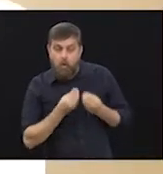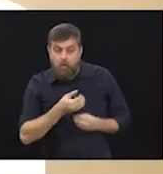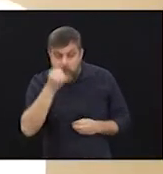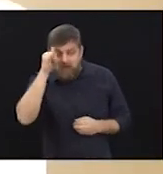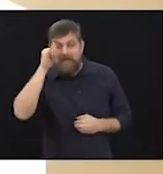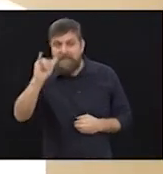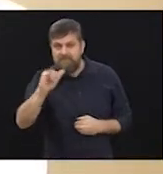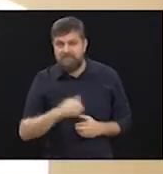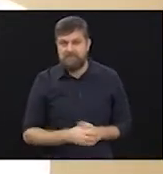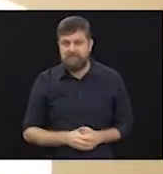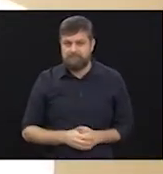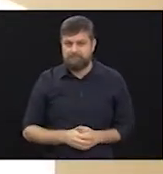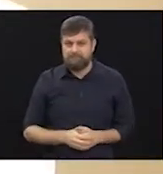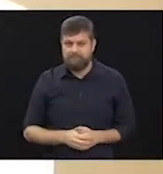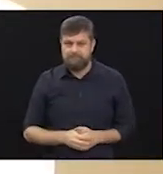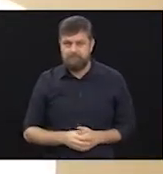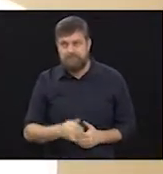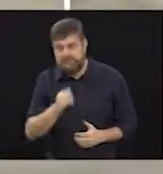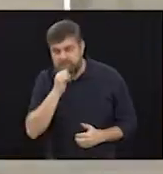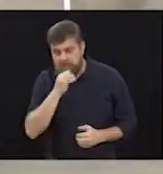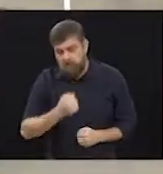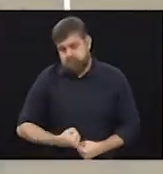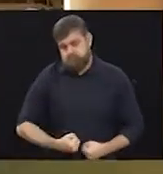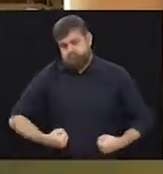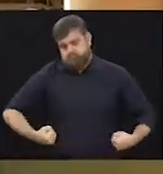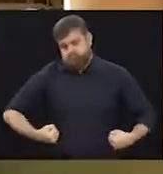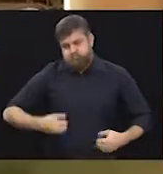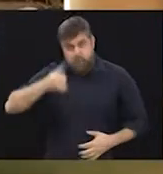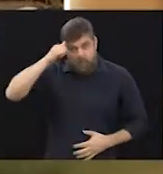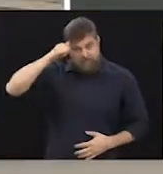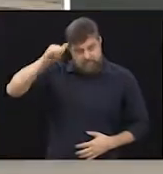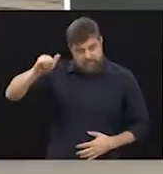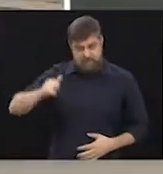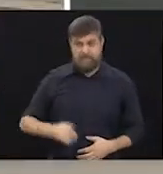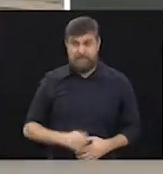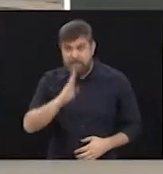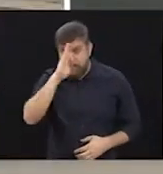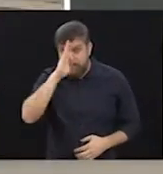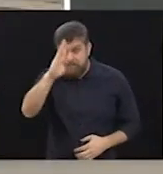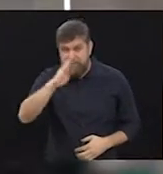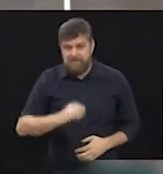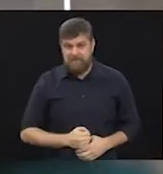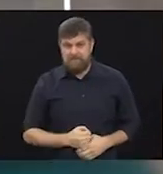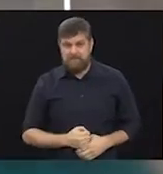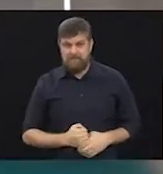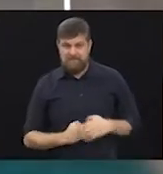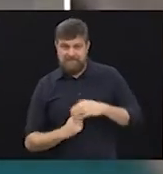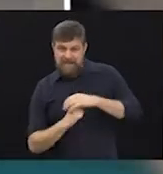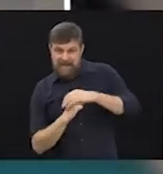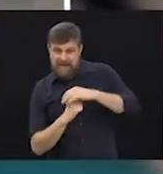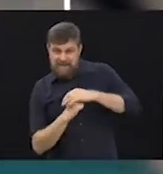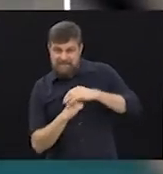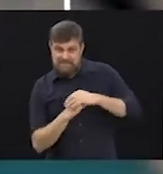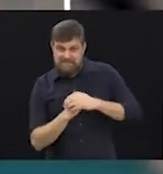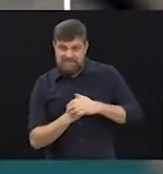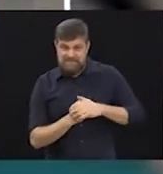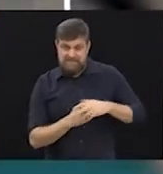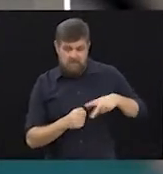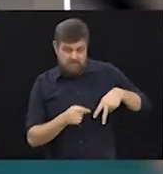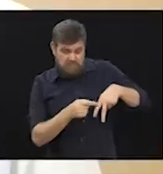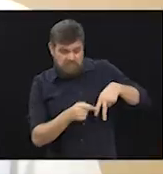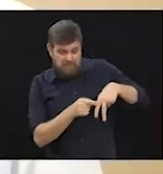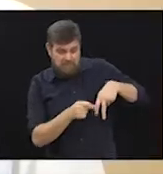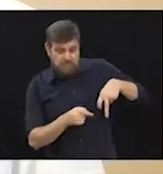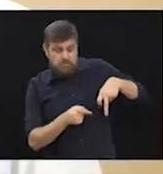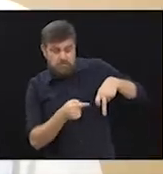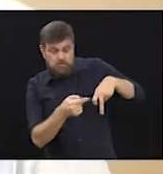fazer. Então, evitar ganho de peso, principalmente para as articulações que a gente chama de articulações de carga, como o joelho,